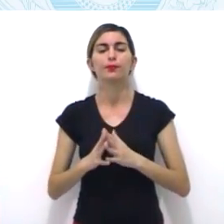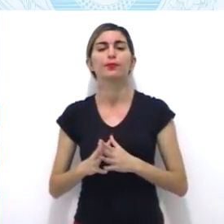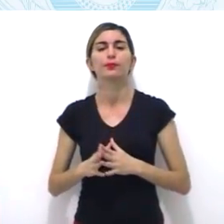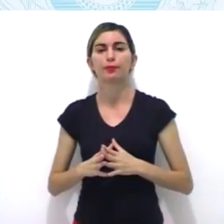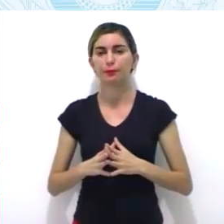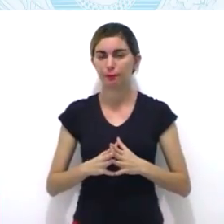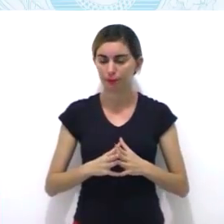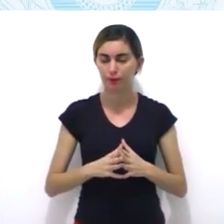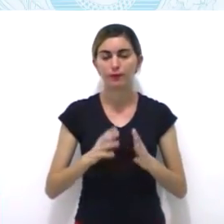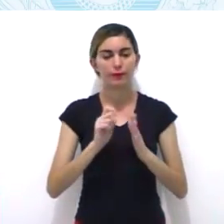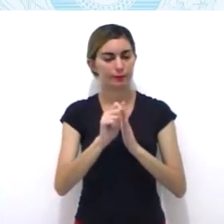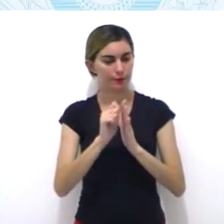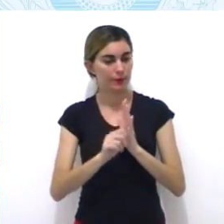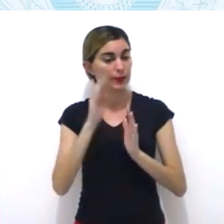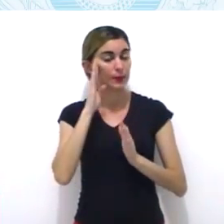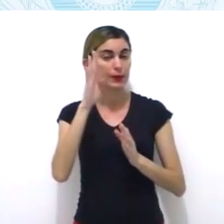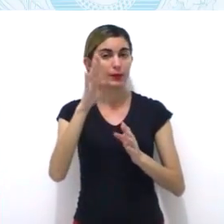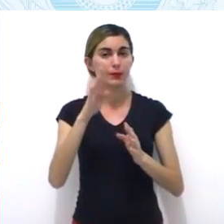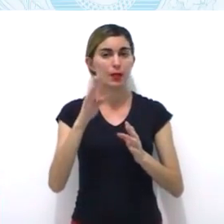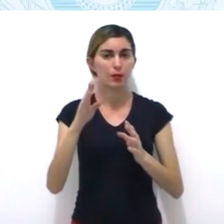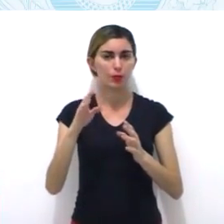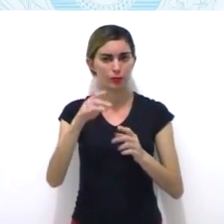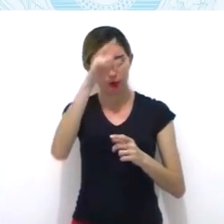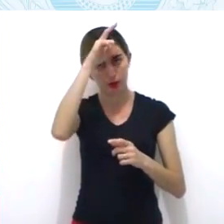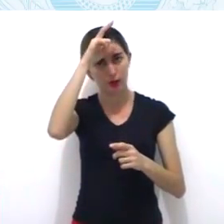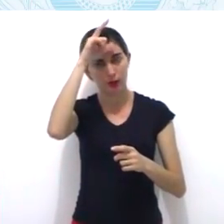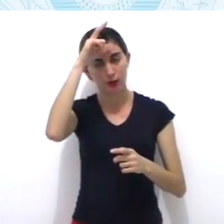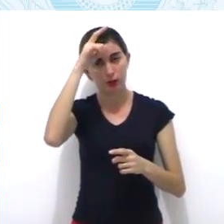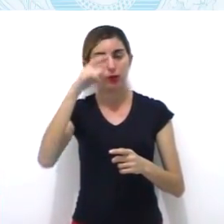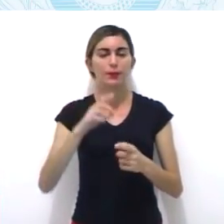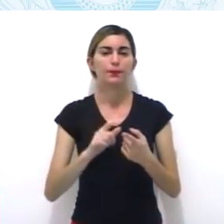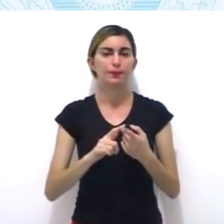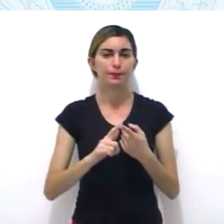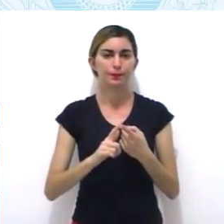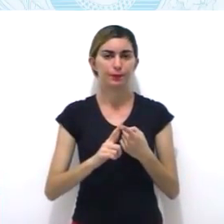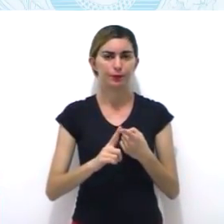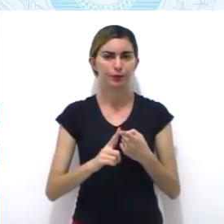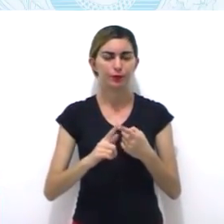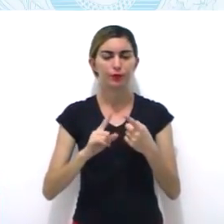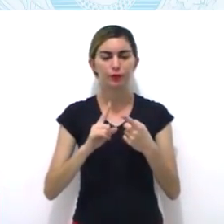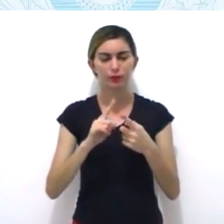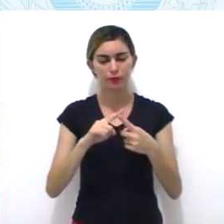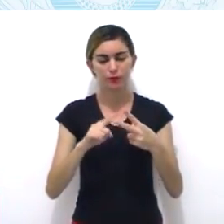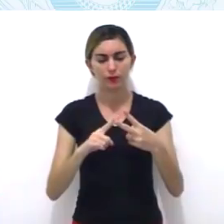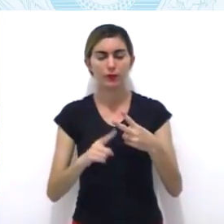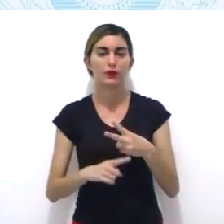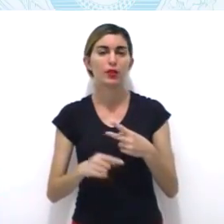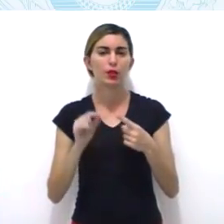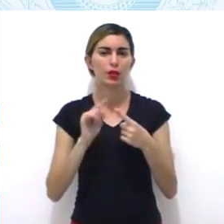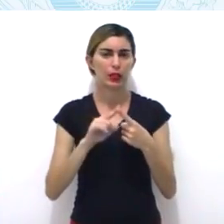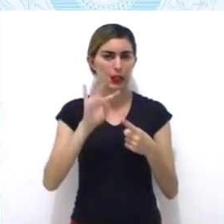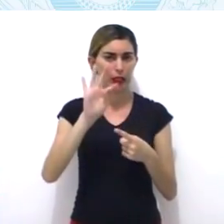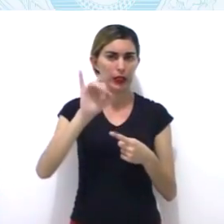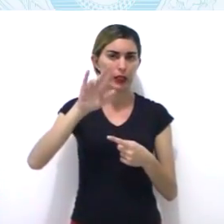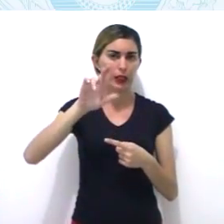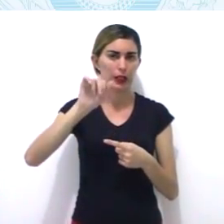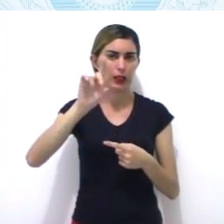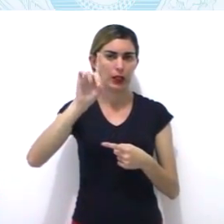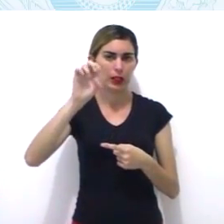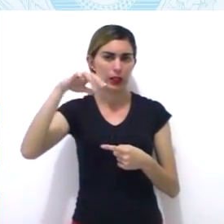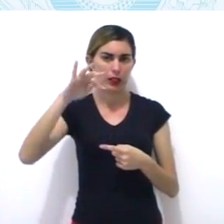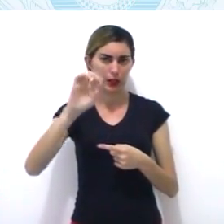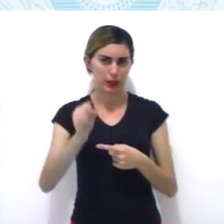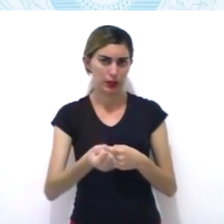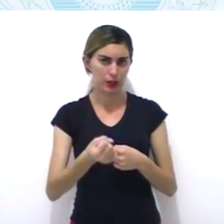Tiradentes, que era Joaquim José da Silva Xavier, Alferes, minerador e tropeiro,